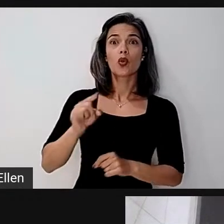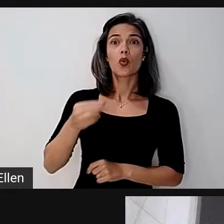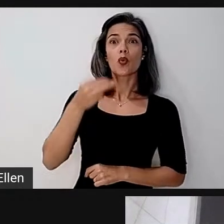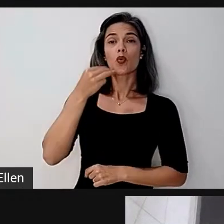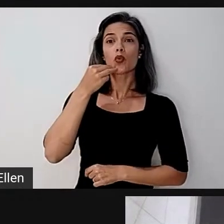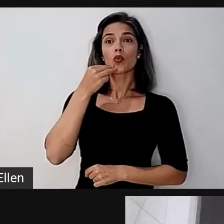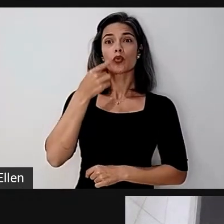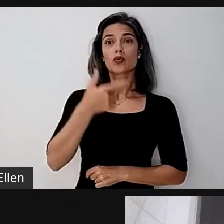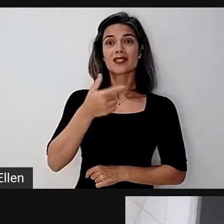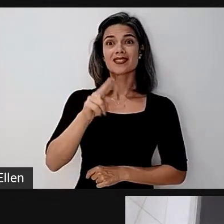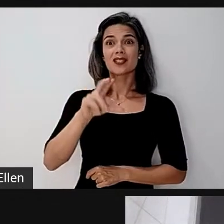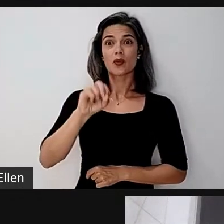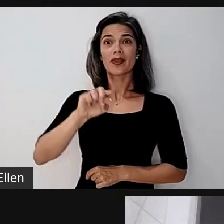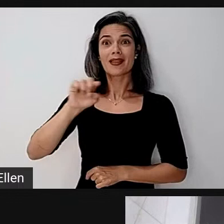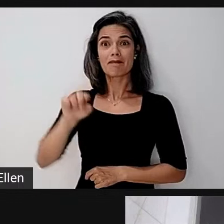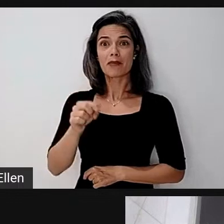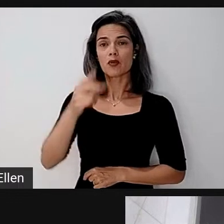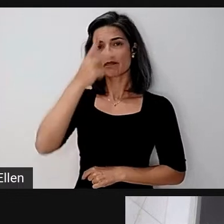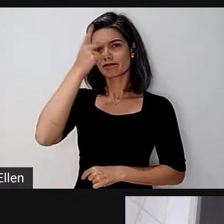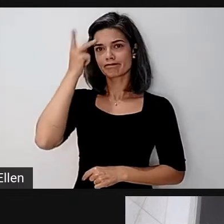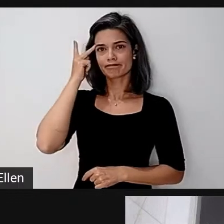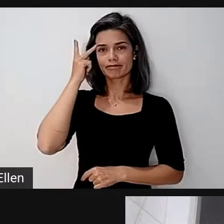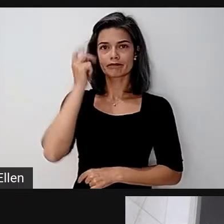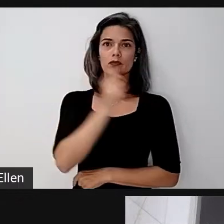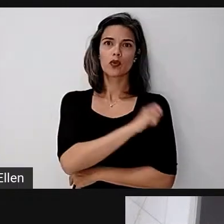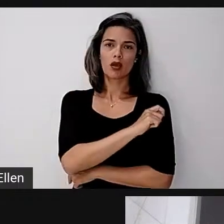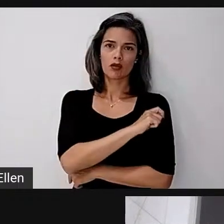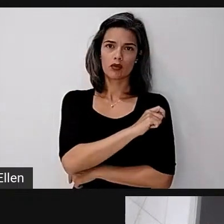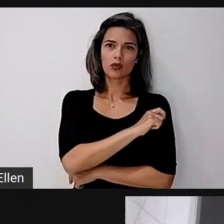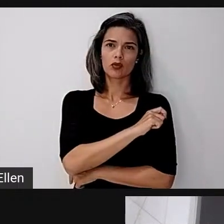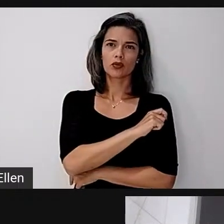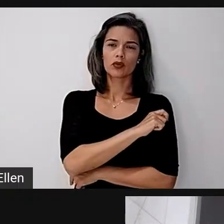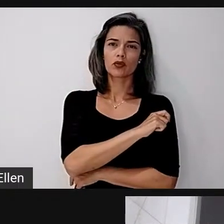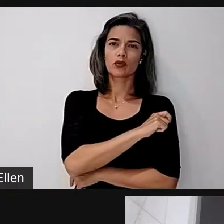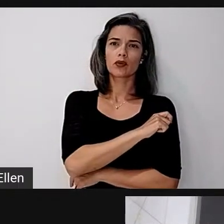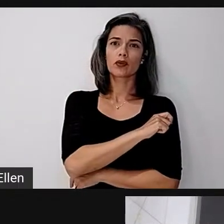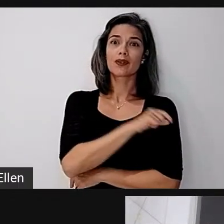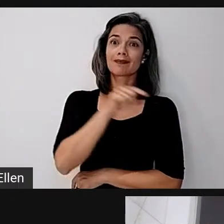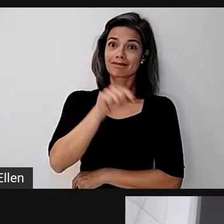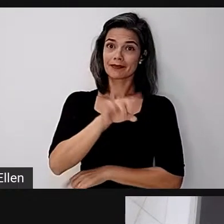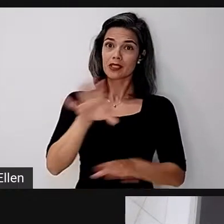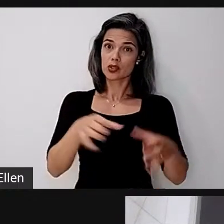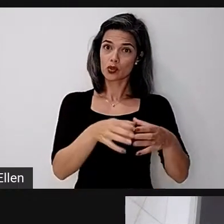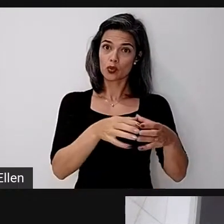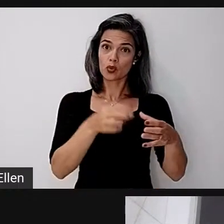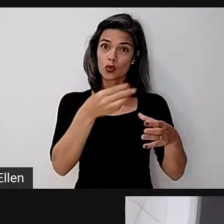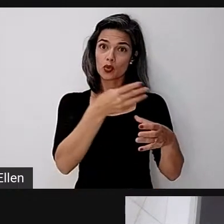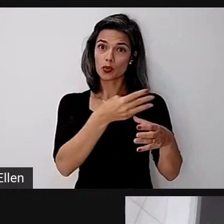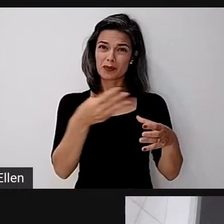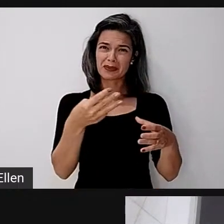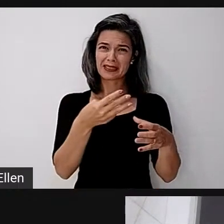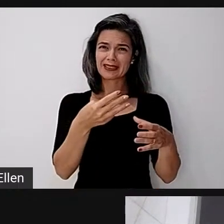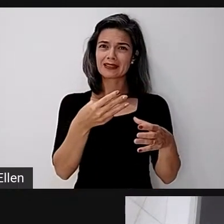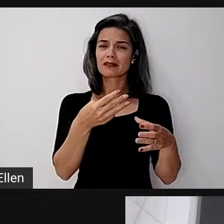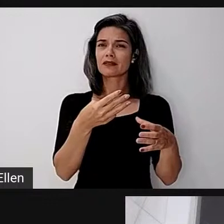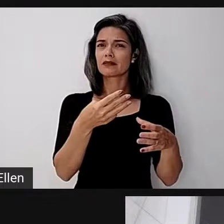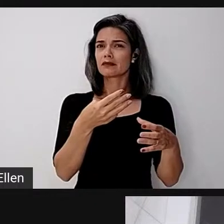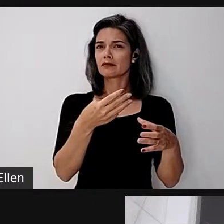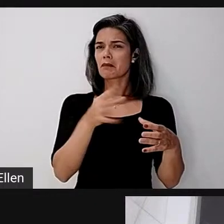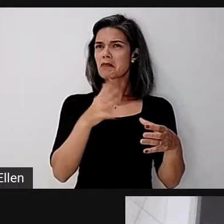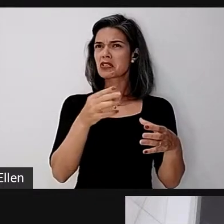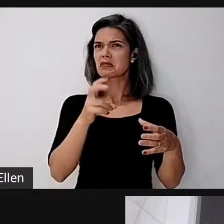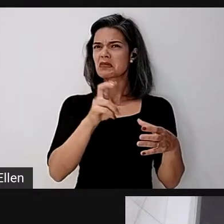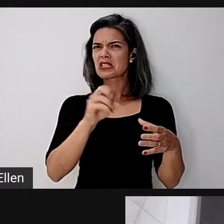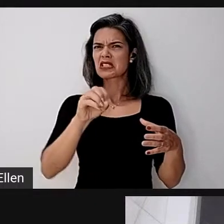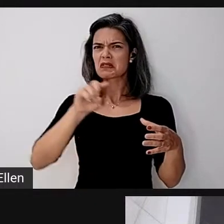mil estudantes da educação especial no país, sendo que desses 13, 38%, cerca de, acho que, 500 mil estudantes,